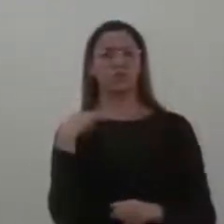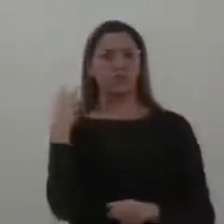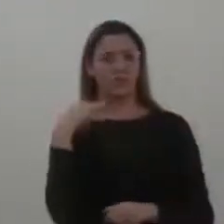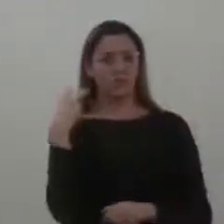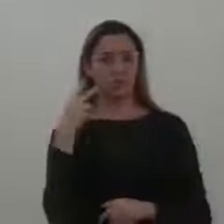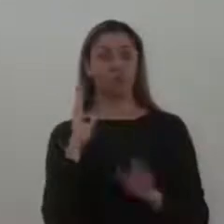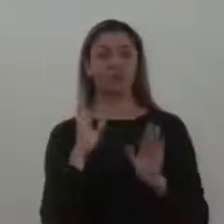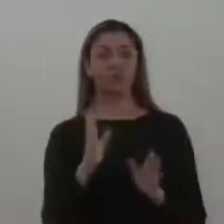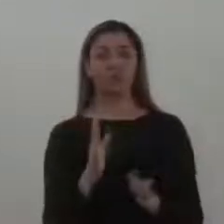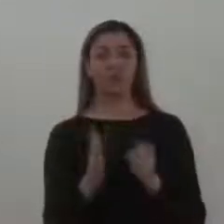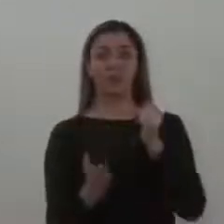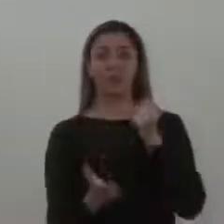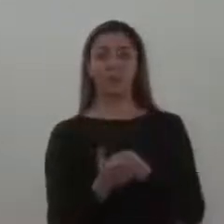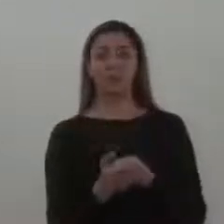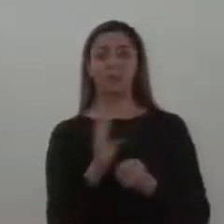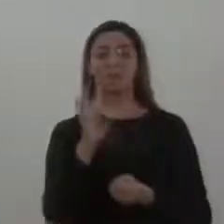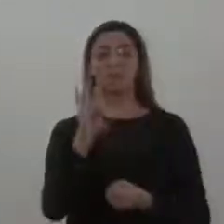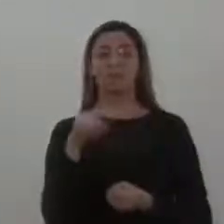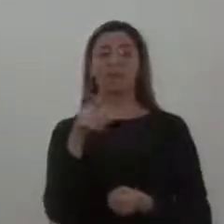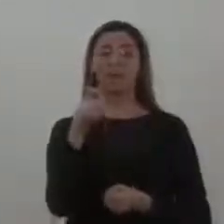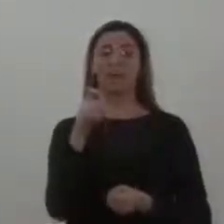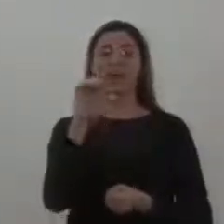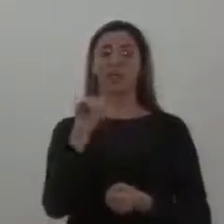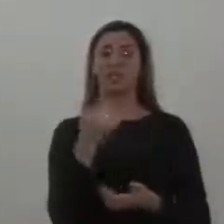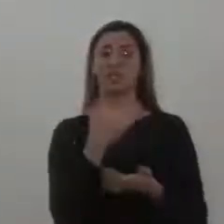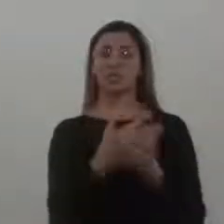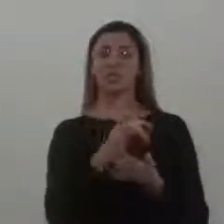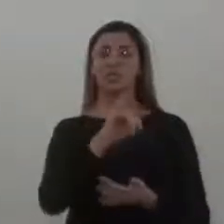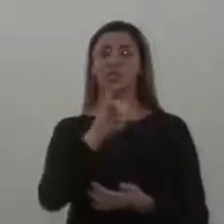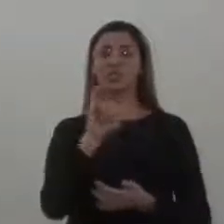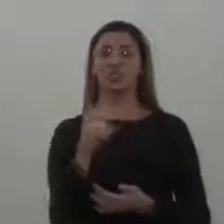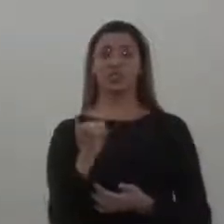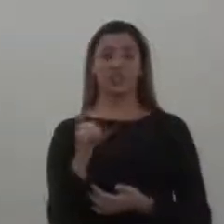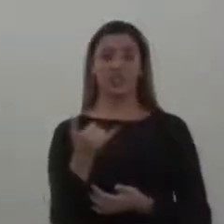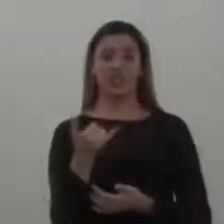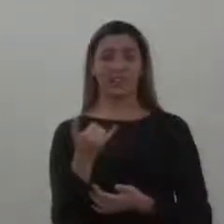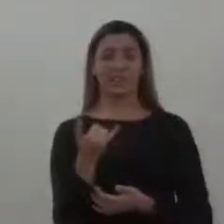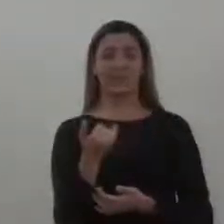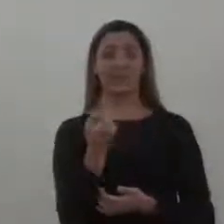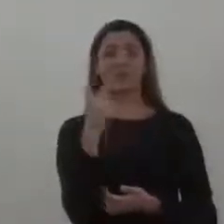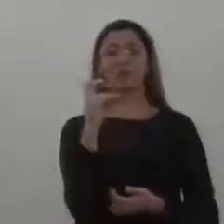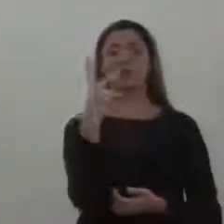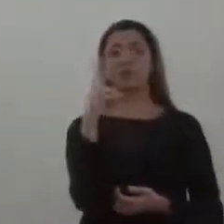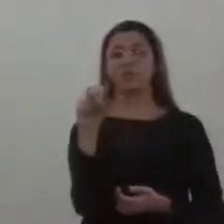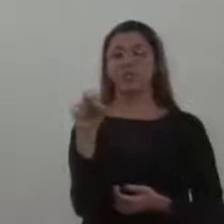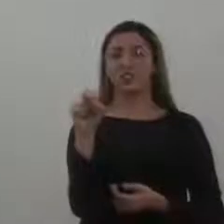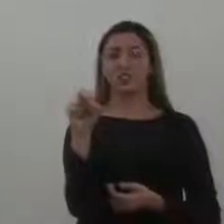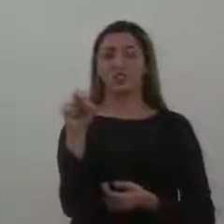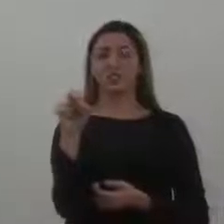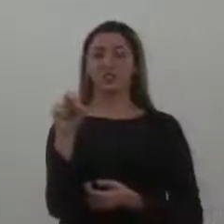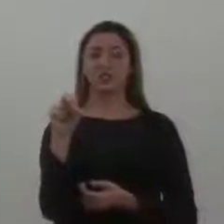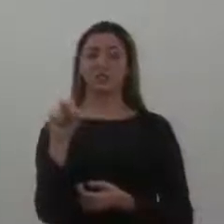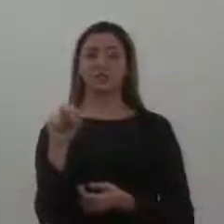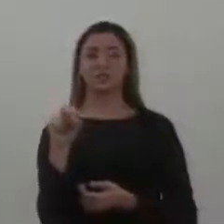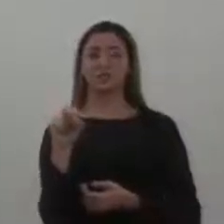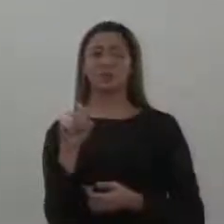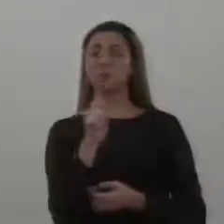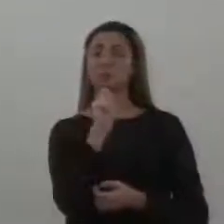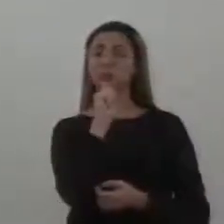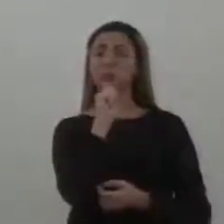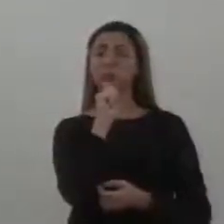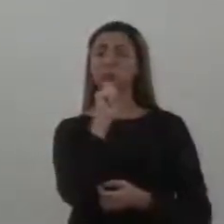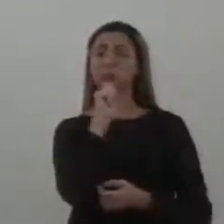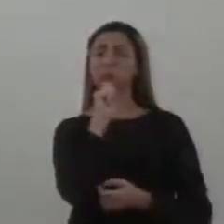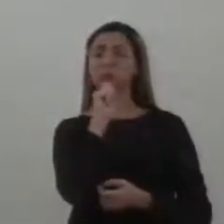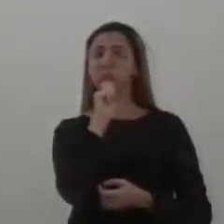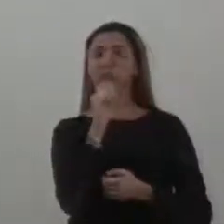A taxa de eliminação que aprovamos, que era a partir de janeiro de 2020, e não foi repassado